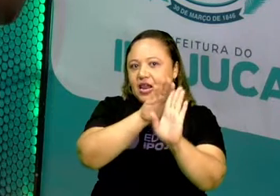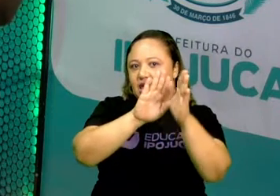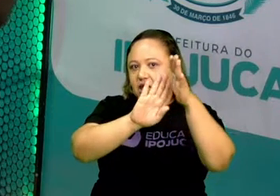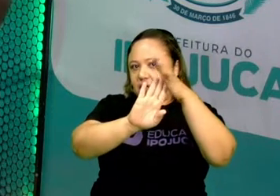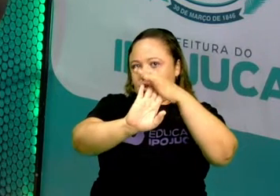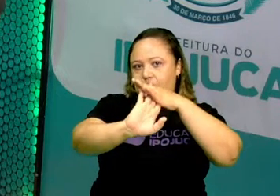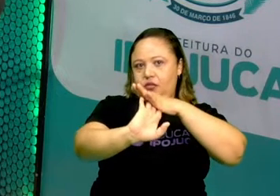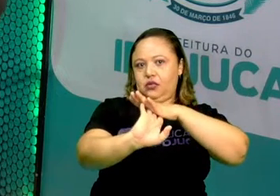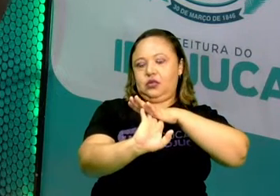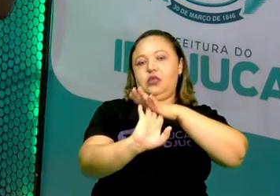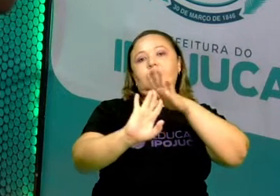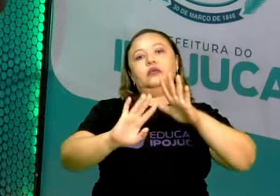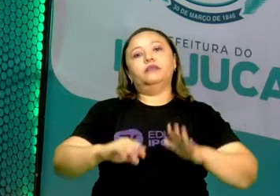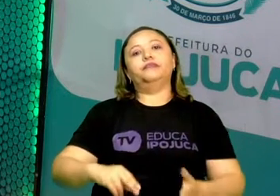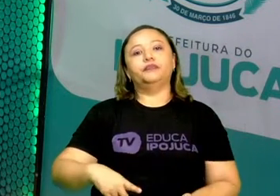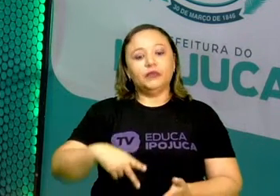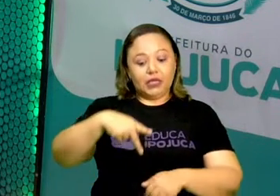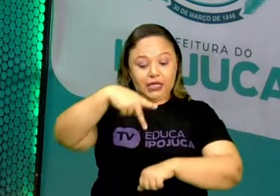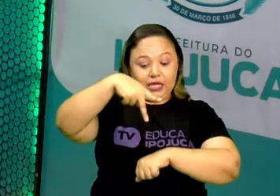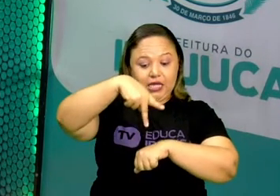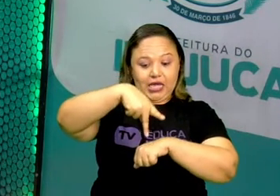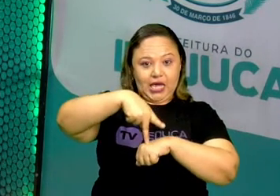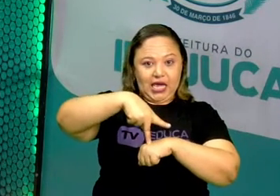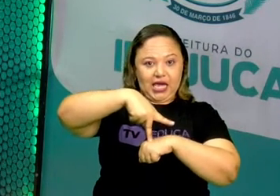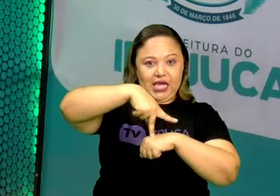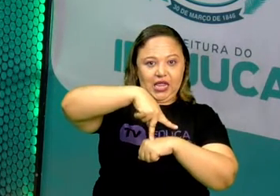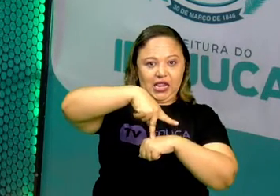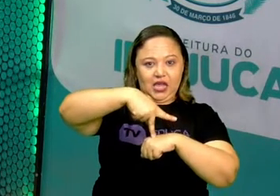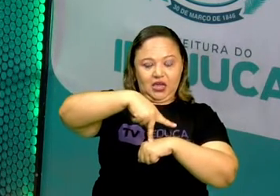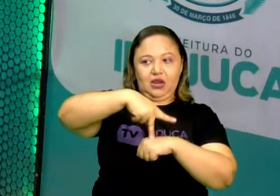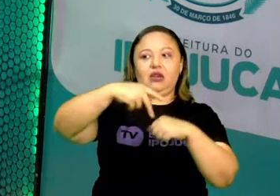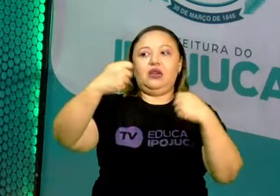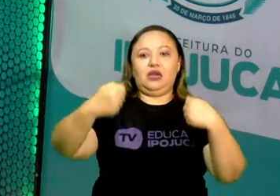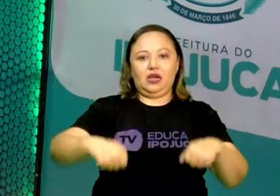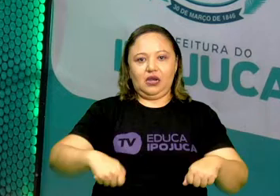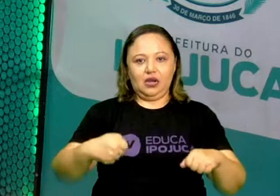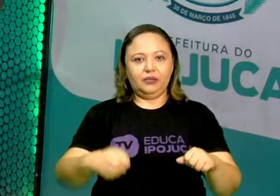movimentos e características específicas.